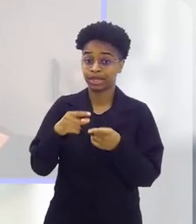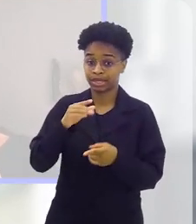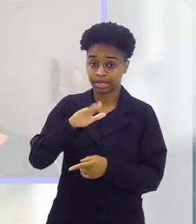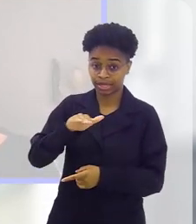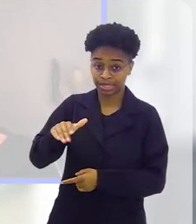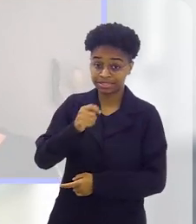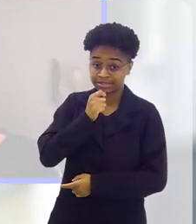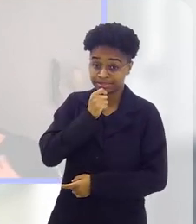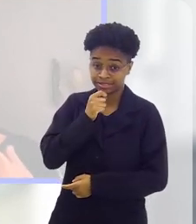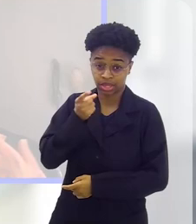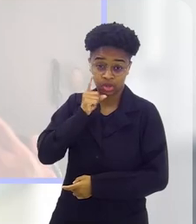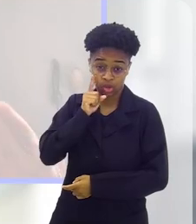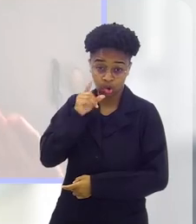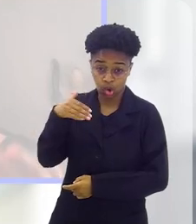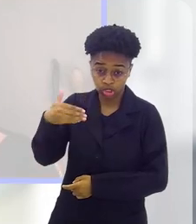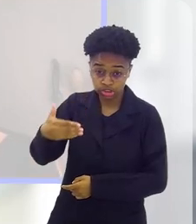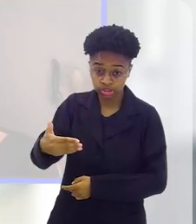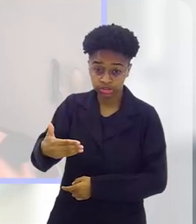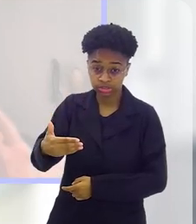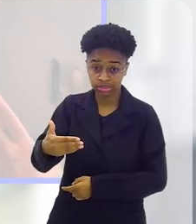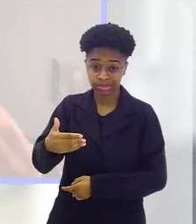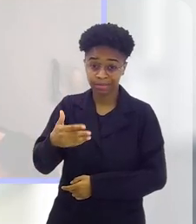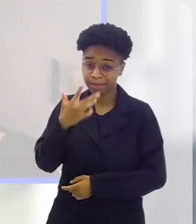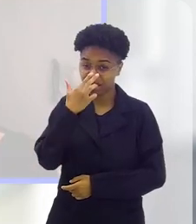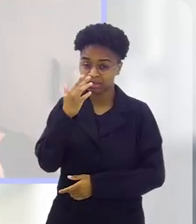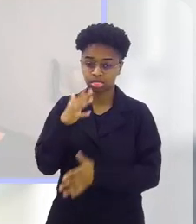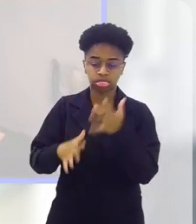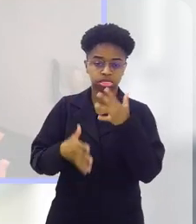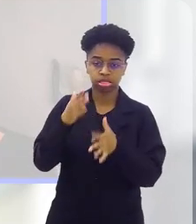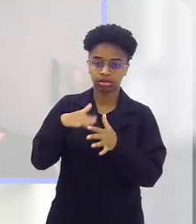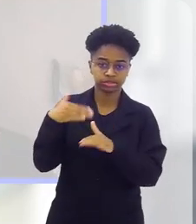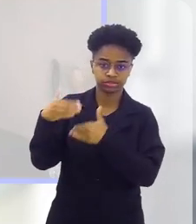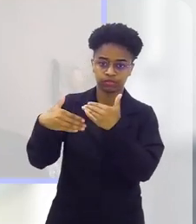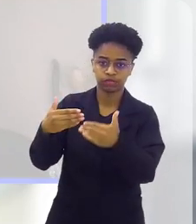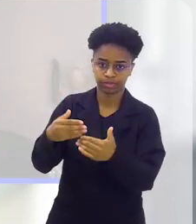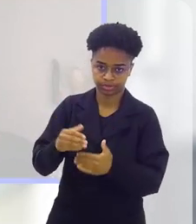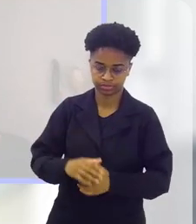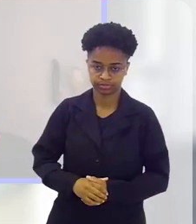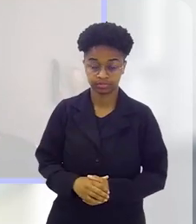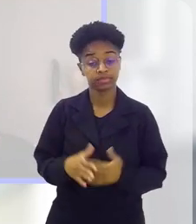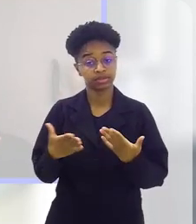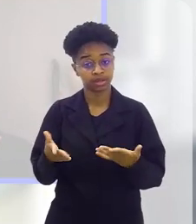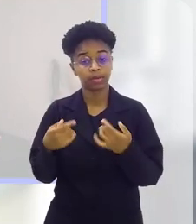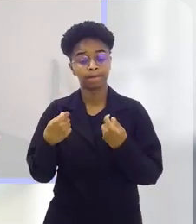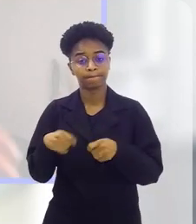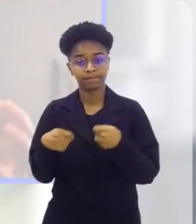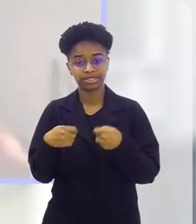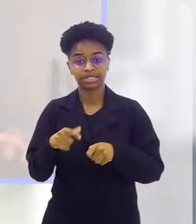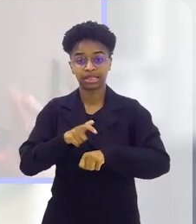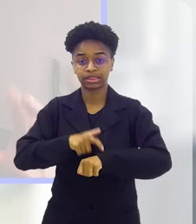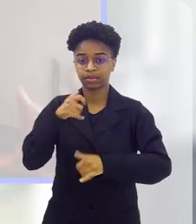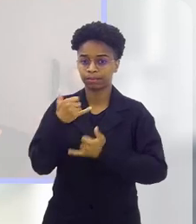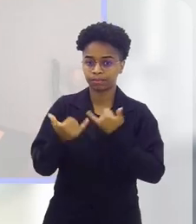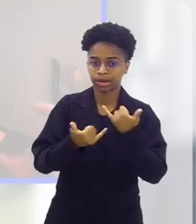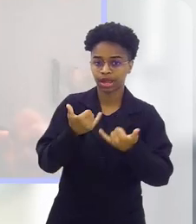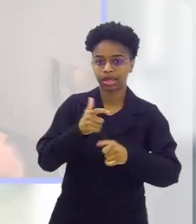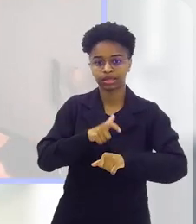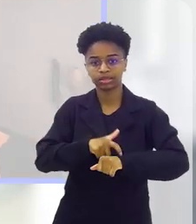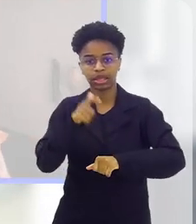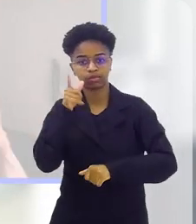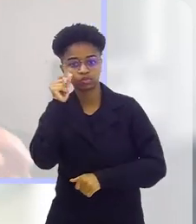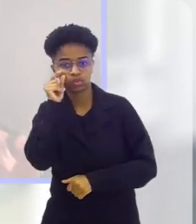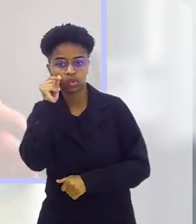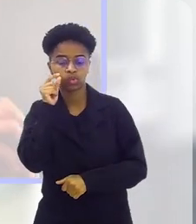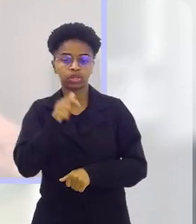Porque a criança, rotina, fica muito atrapalhada no desenvolvimento, né? Então, ter o tempo do